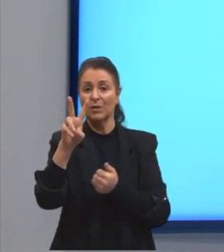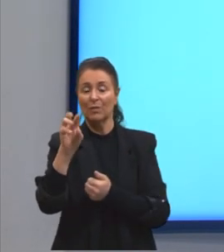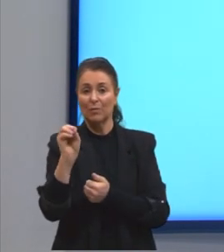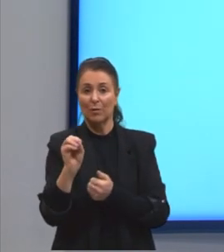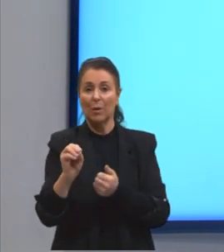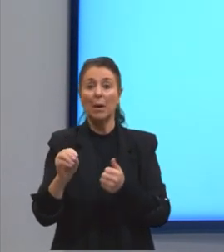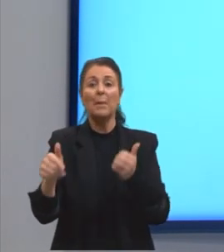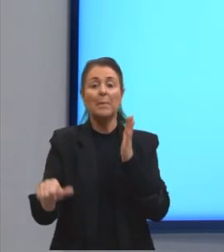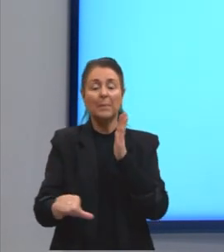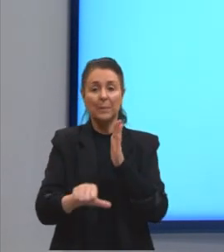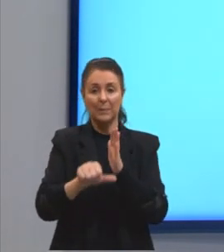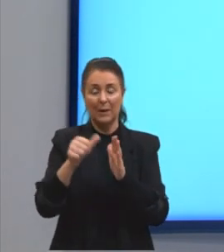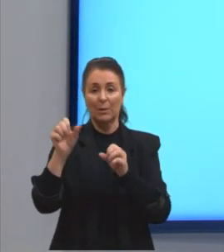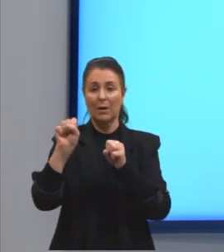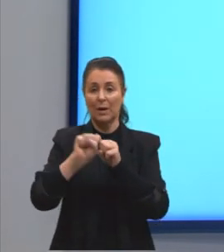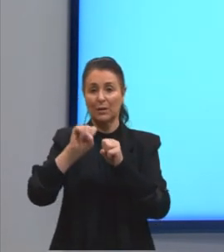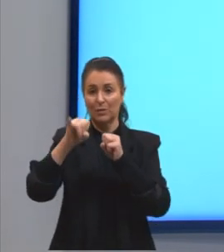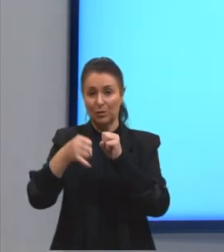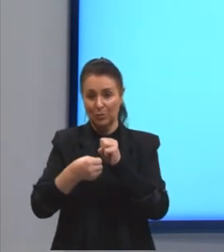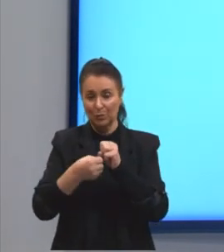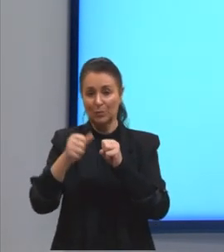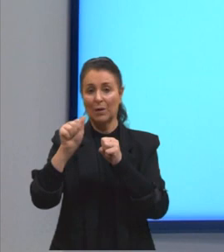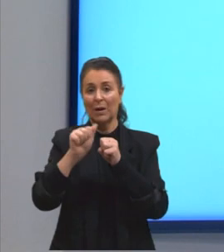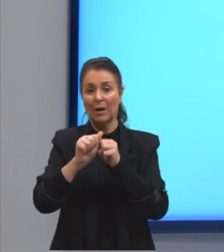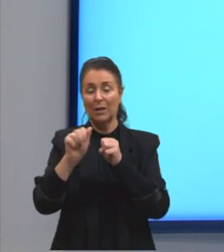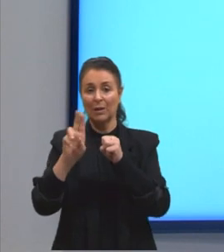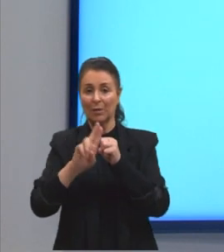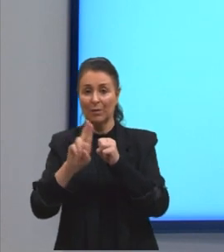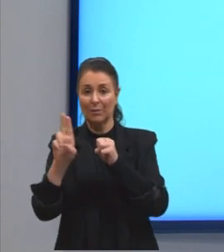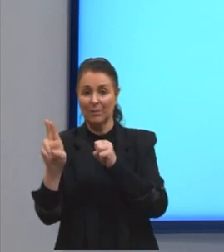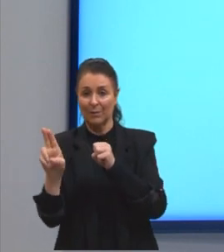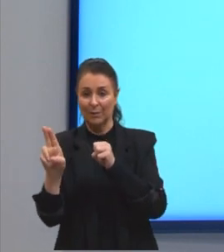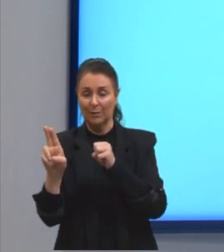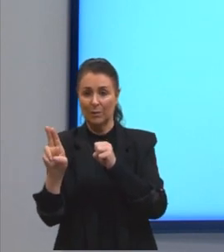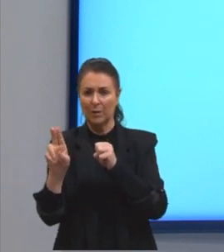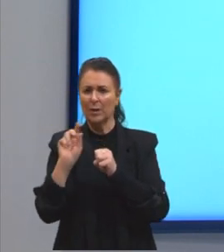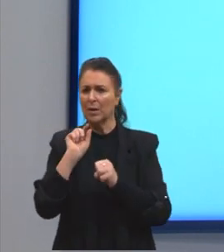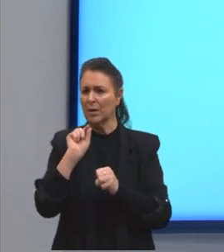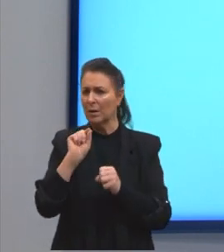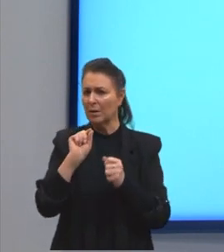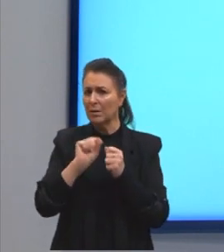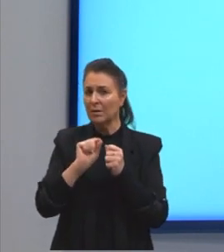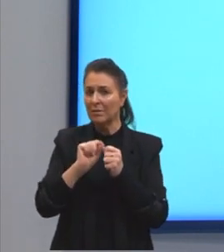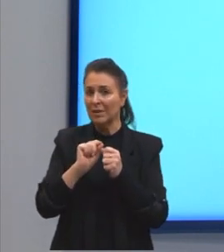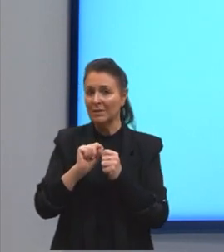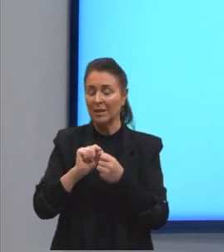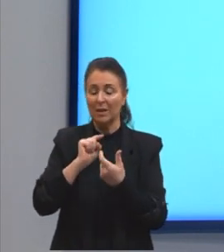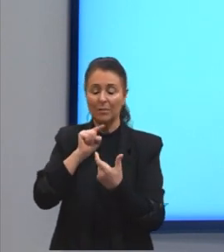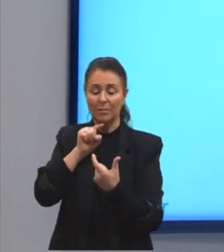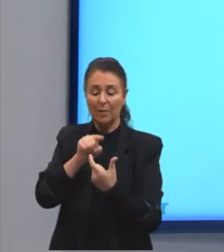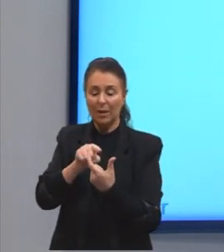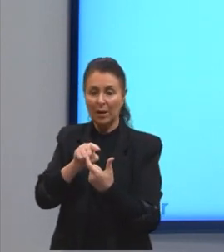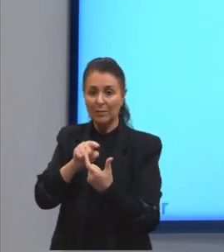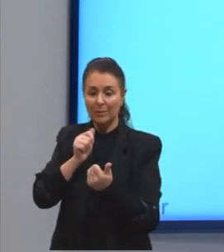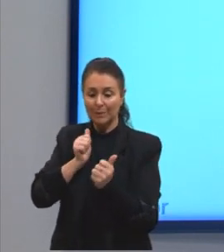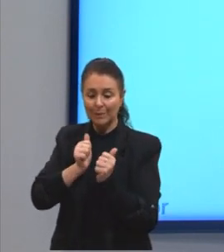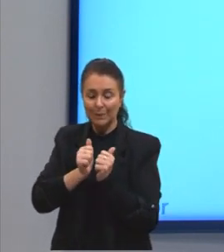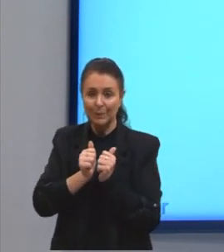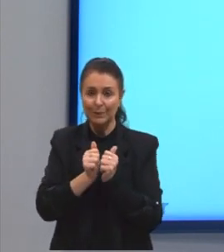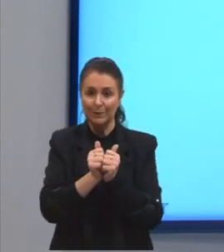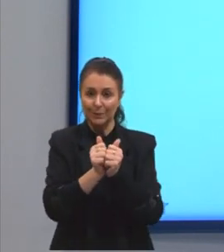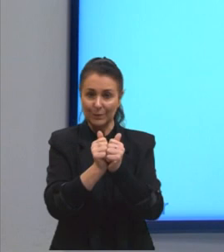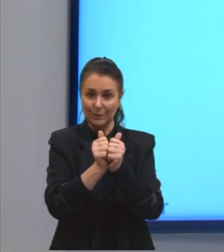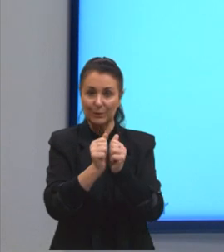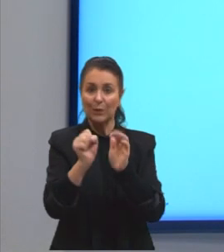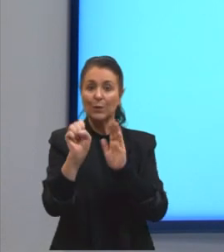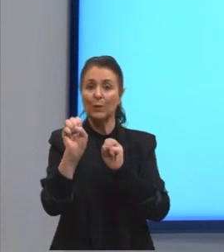adnominal. O adjunto adnominal, ele é feito por quê? A gente tem palavras que acompanham um